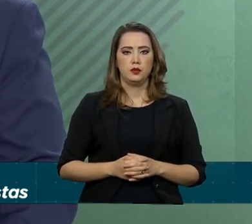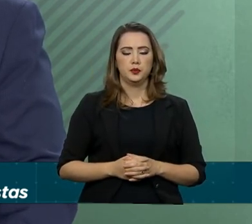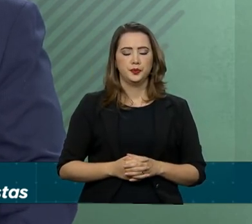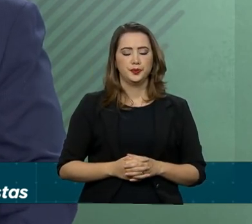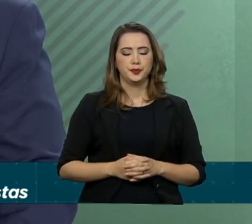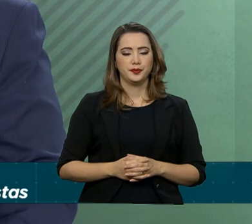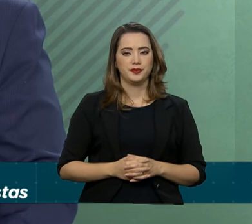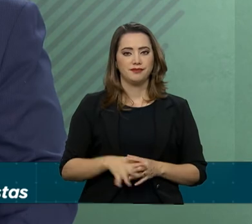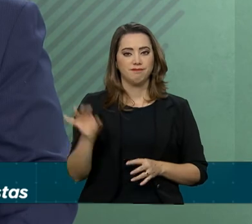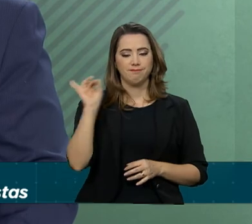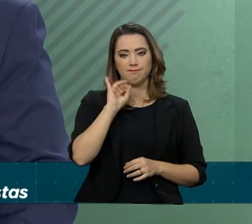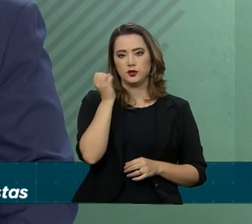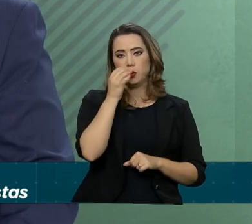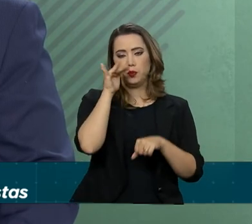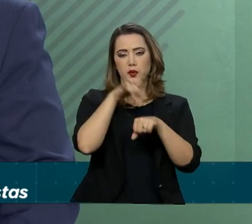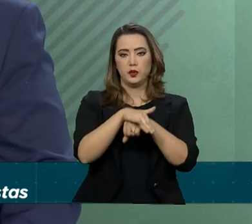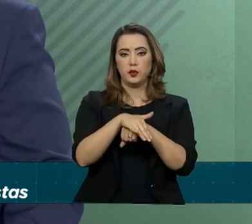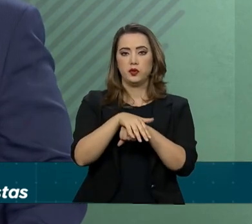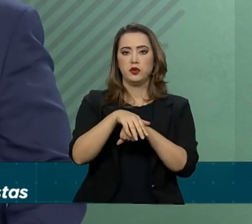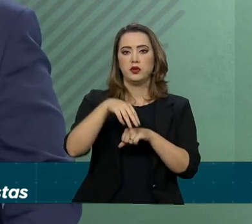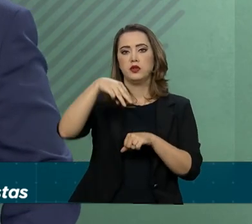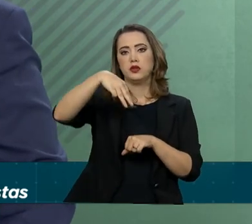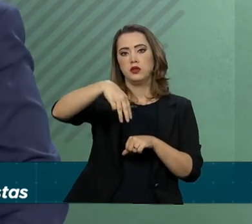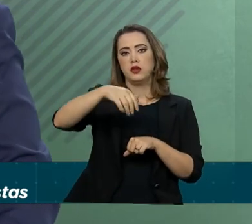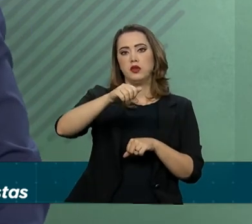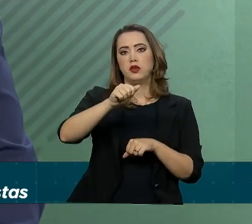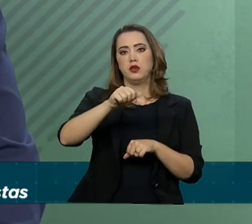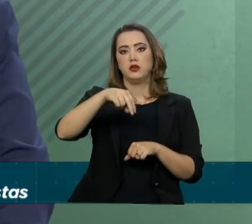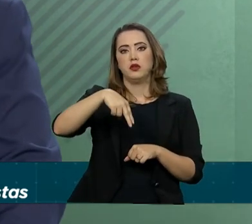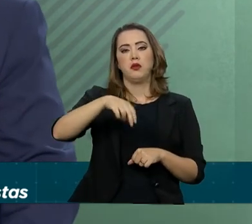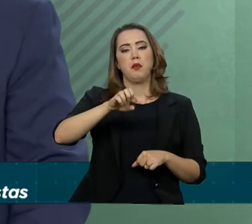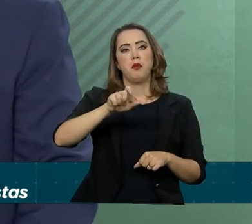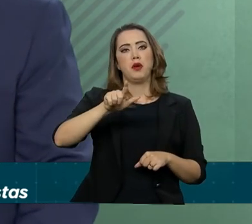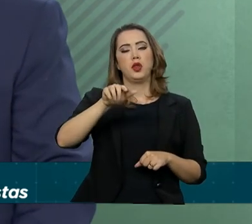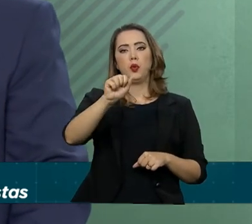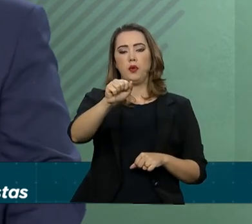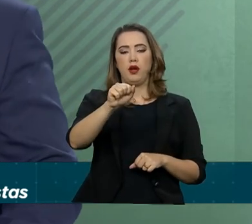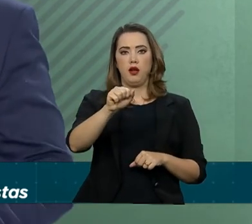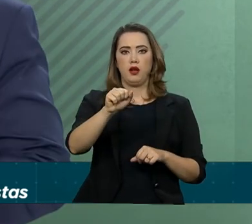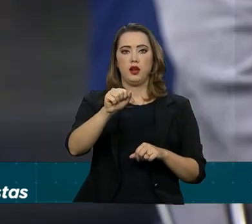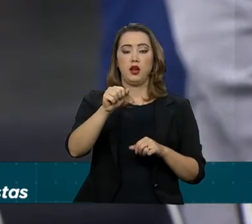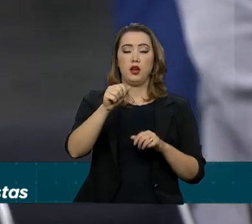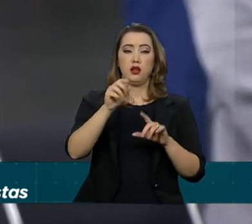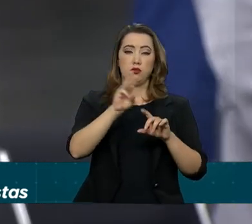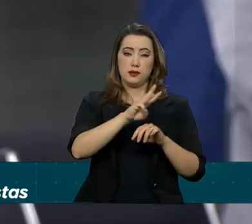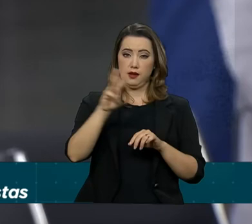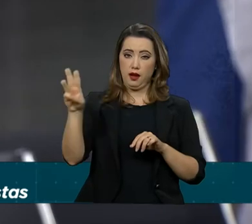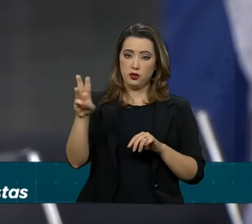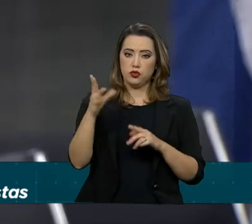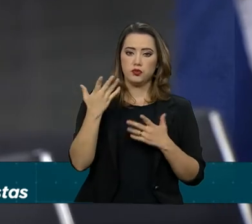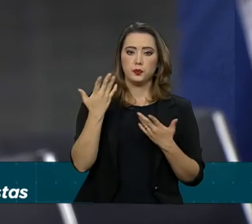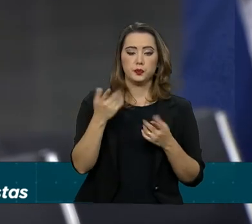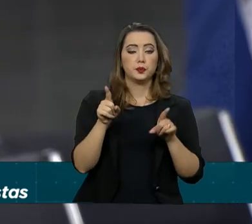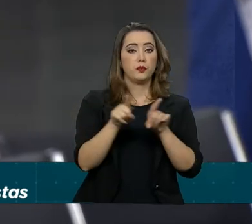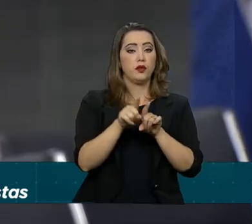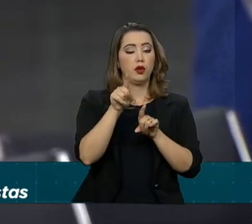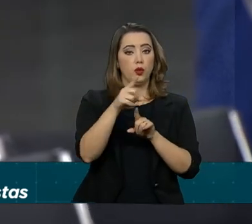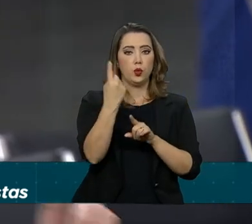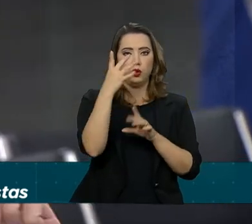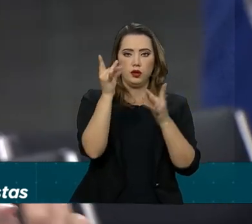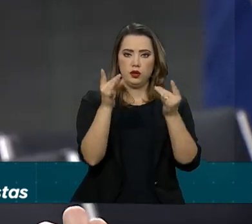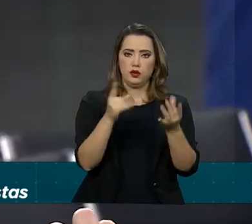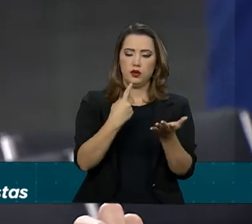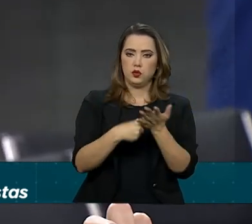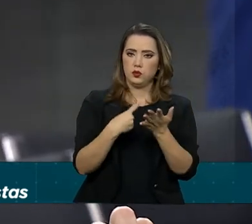Boa noite, porta-voz Manuela Buquerque, do Portal Metrópolis. Tudo bem? Tudo bom. Só um detalhe da agenda do presidente, foi